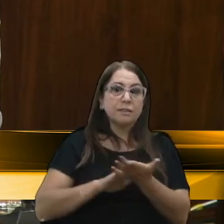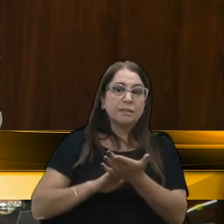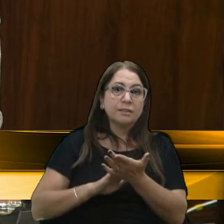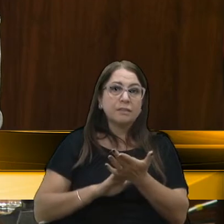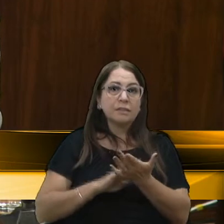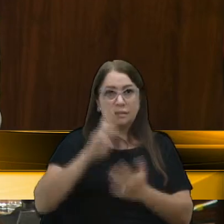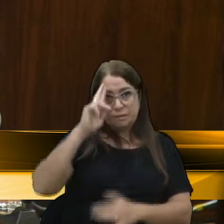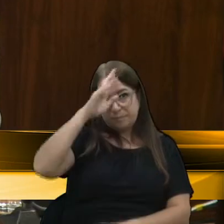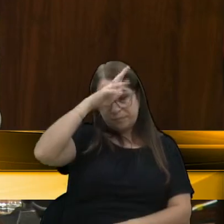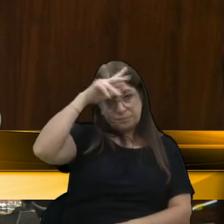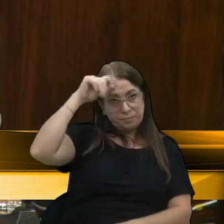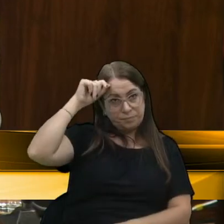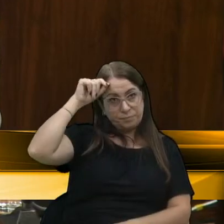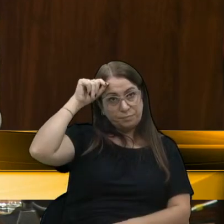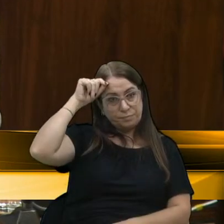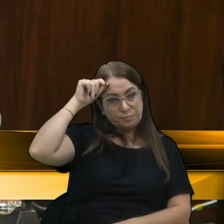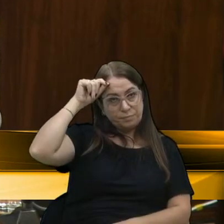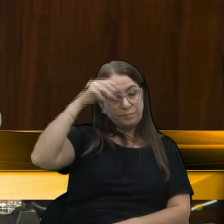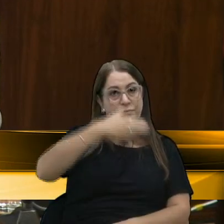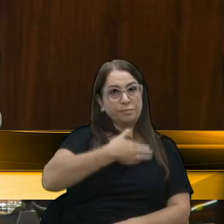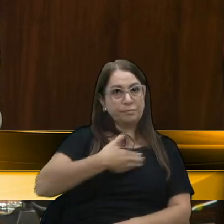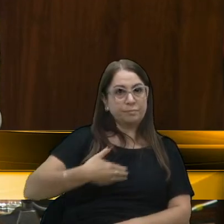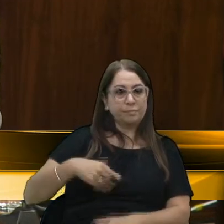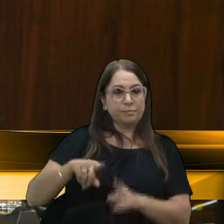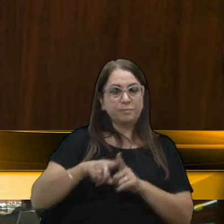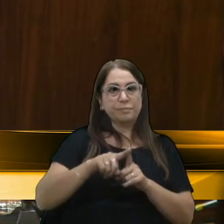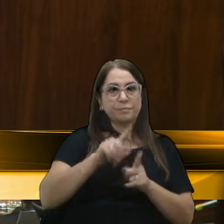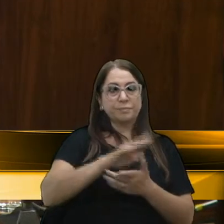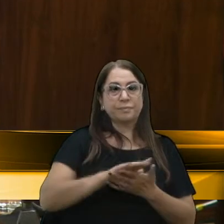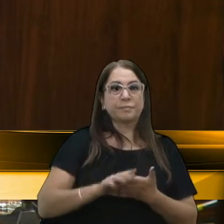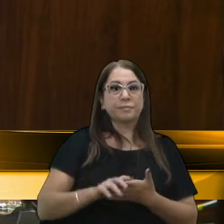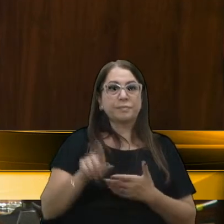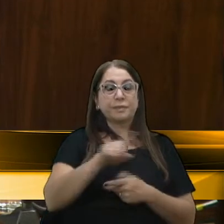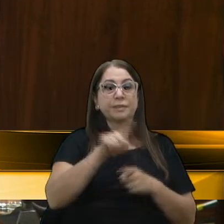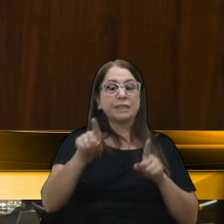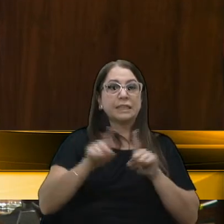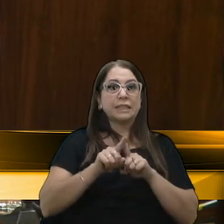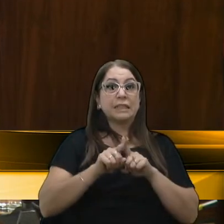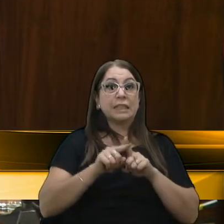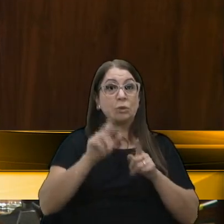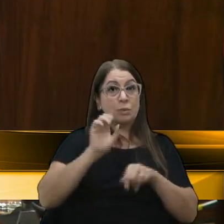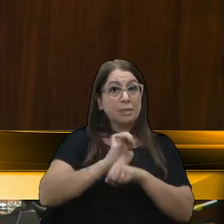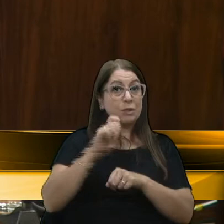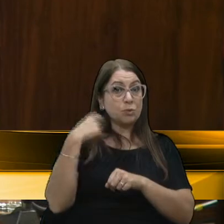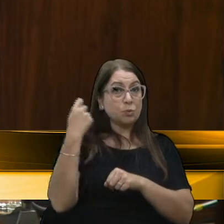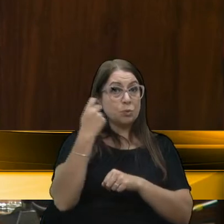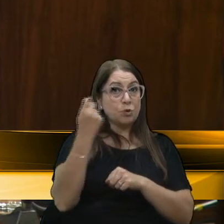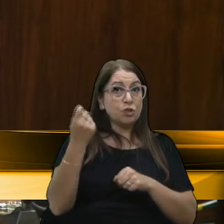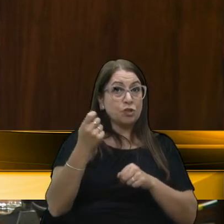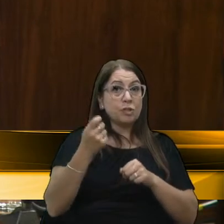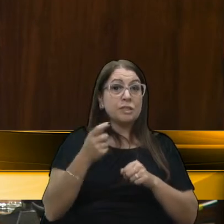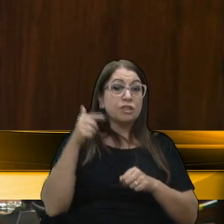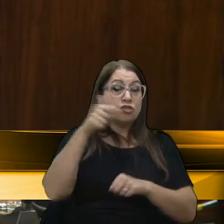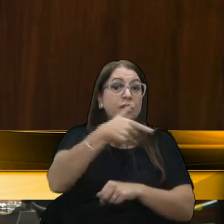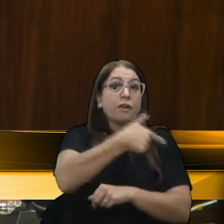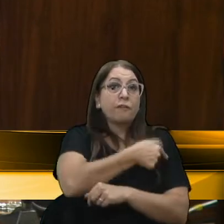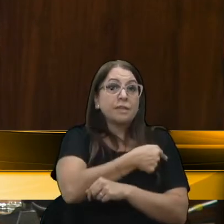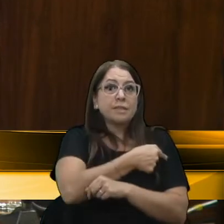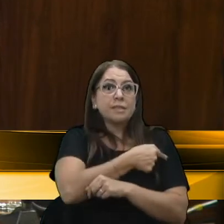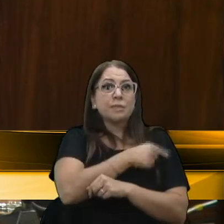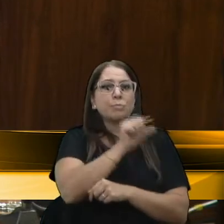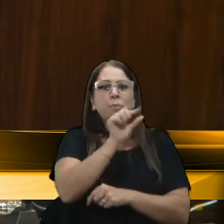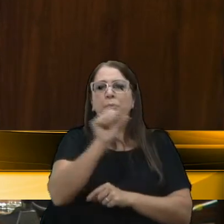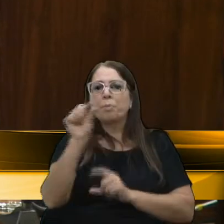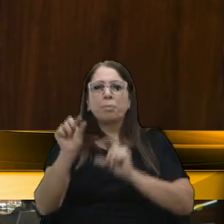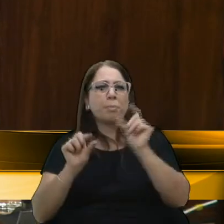prefeito e do governador para comprar vacina. Nós estamos na segunda maior cidade do Rio Grande do Sul e chegam vacinas aos pingos,